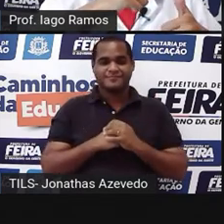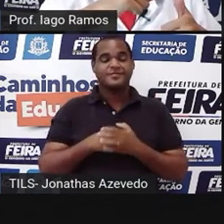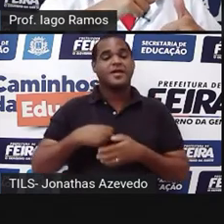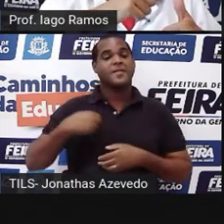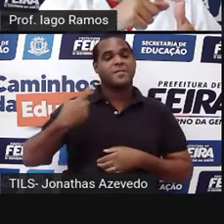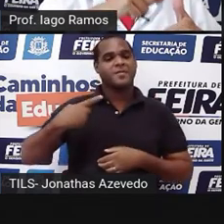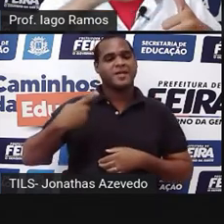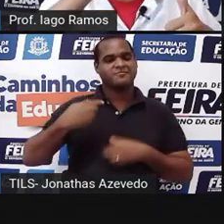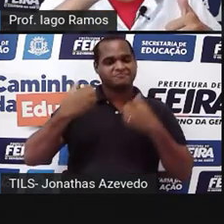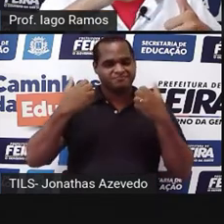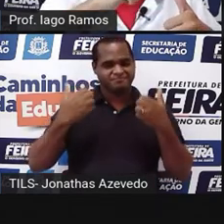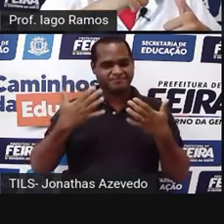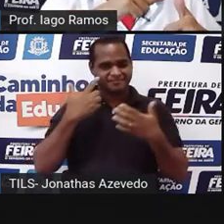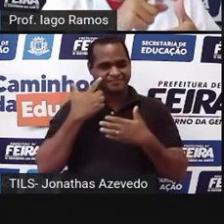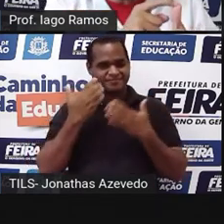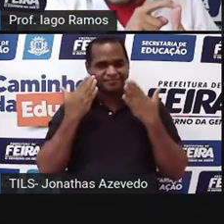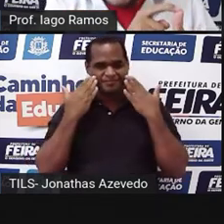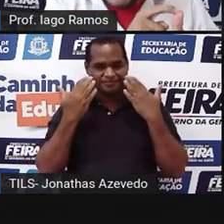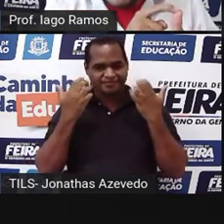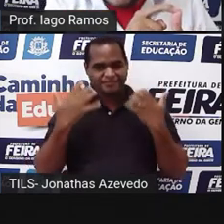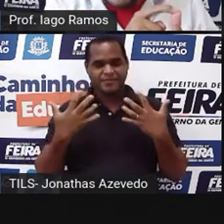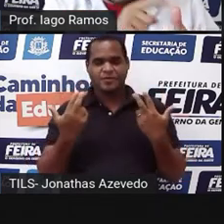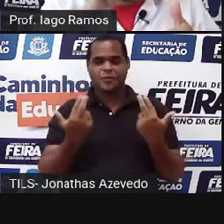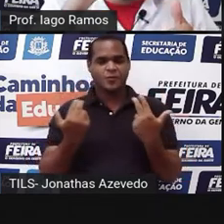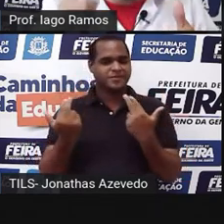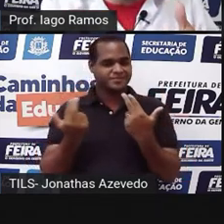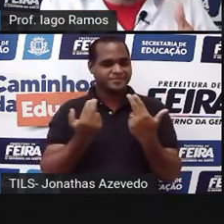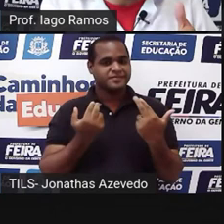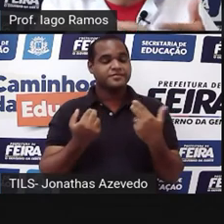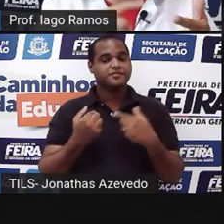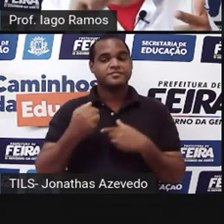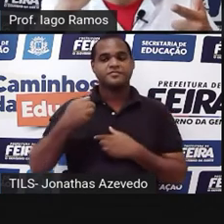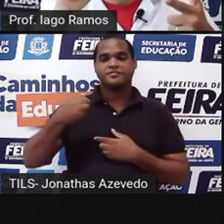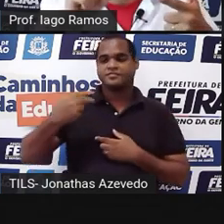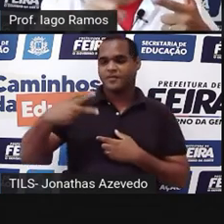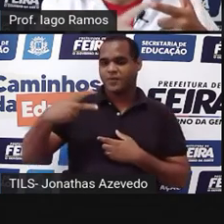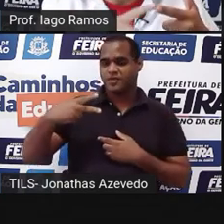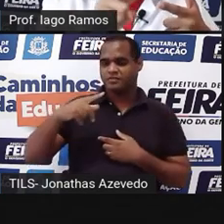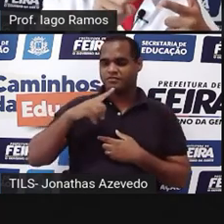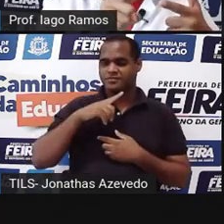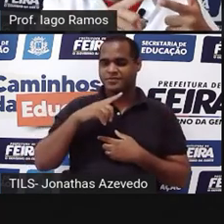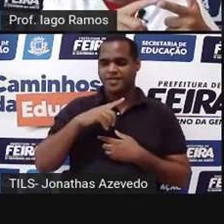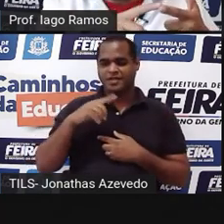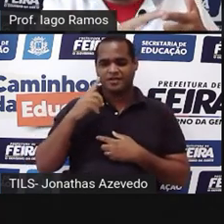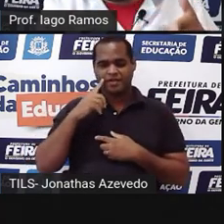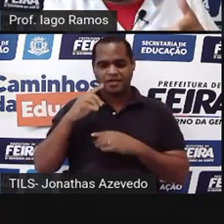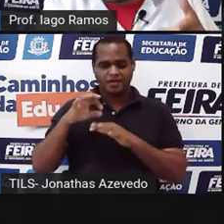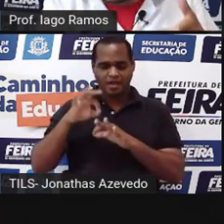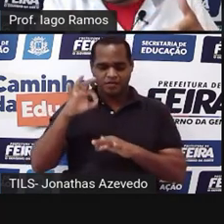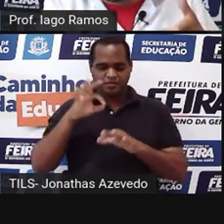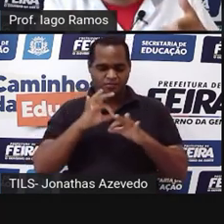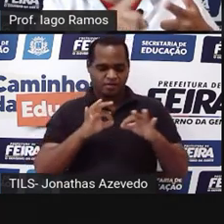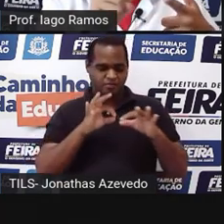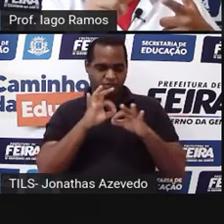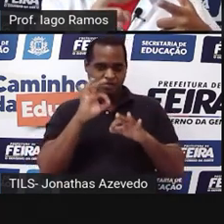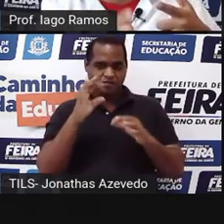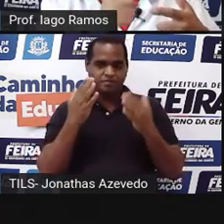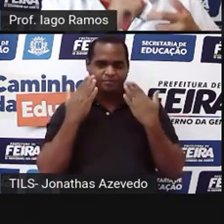ângulos correspondentes com a mesma medida. Segunda condição, lados correspondentes